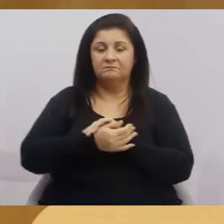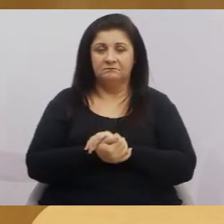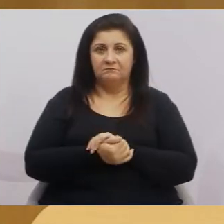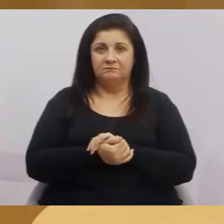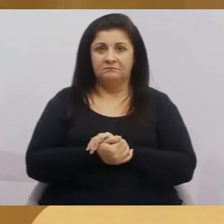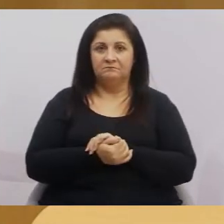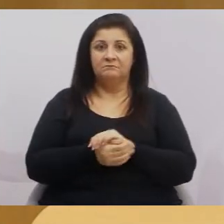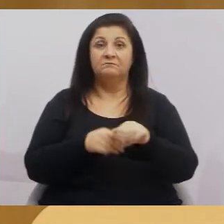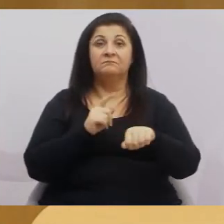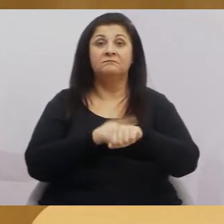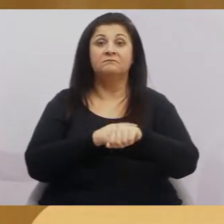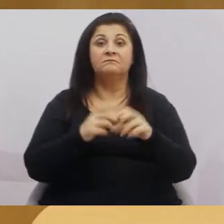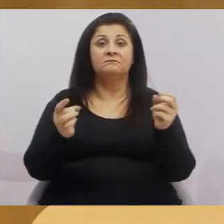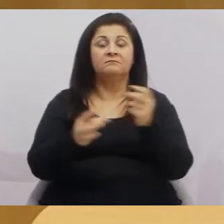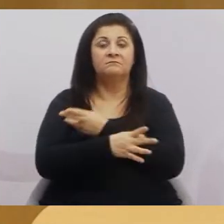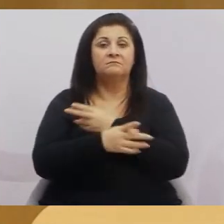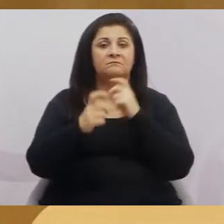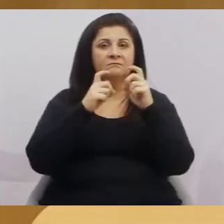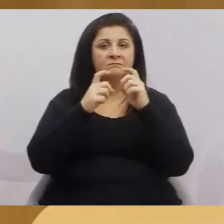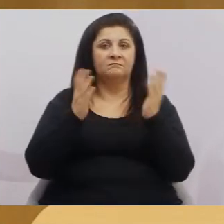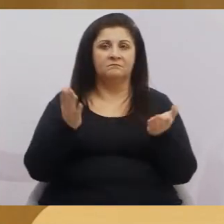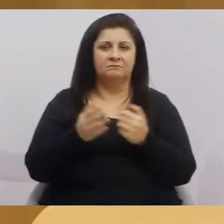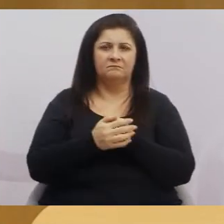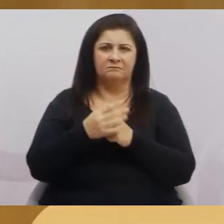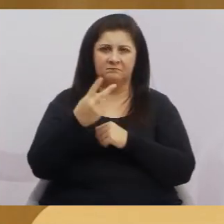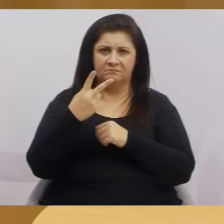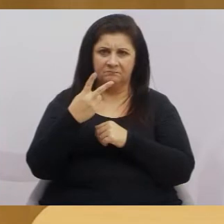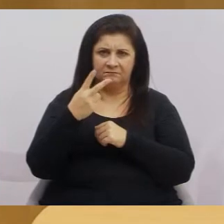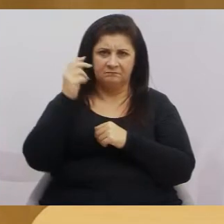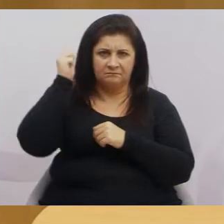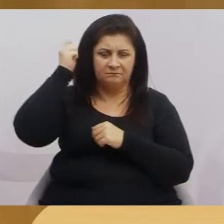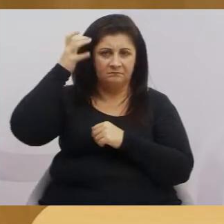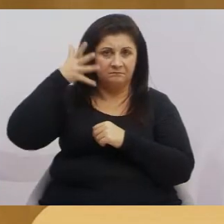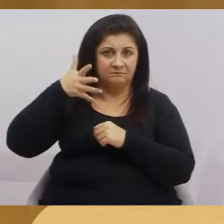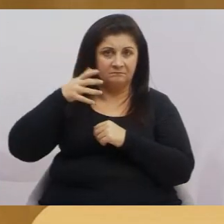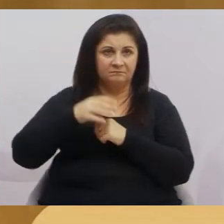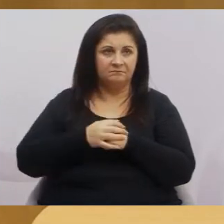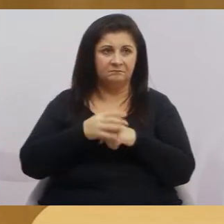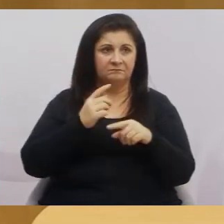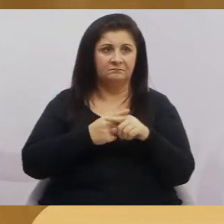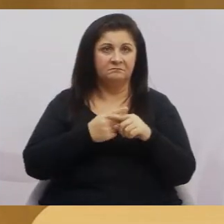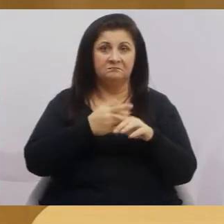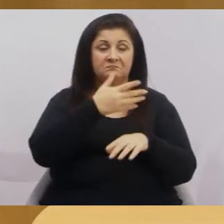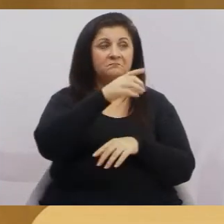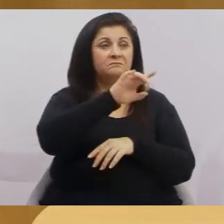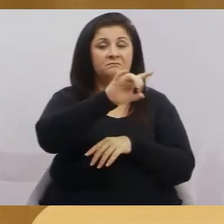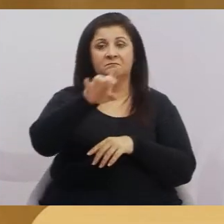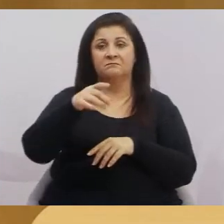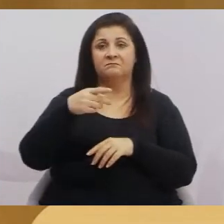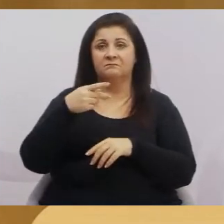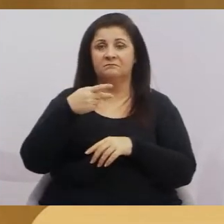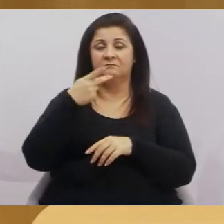Que horas nós vamos sair daqui hoje? Umas duas horas da manhã, porque cada um vai falar dez, doze minutos.